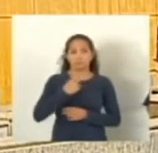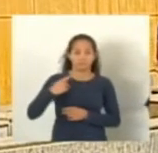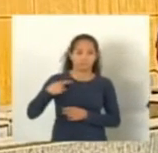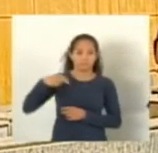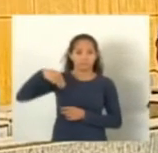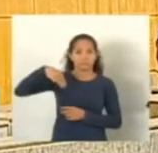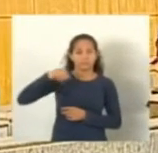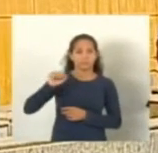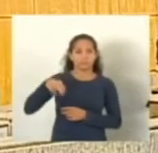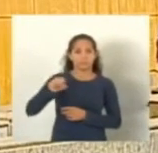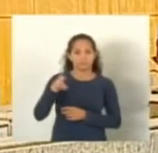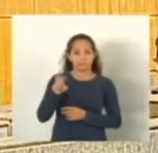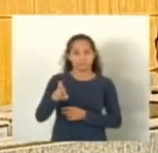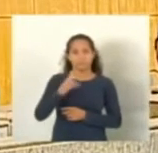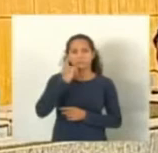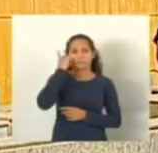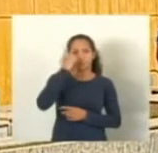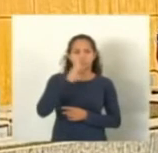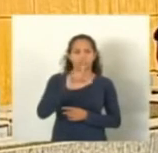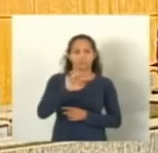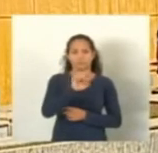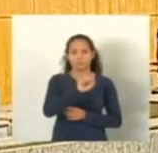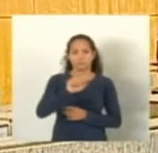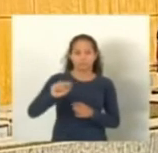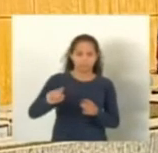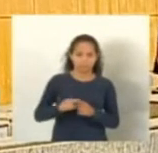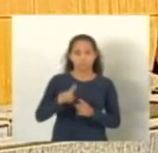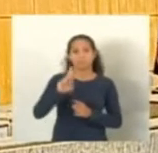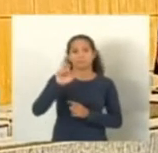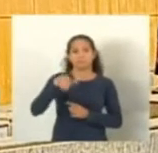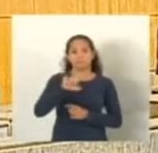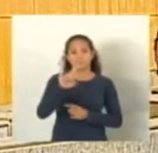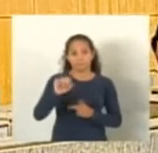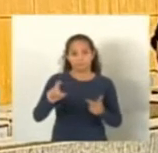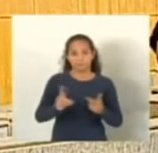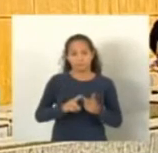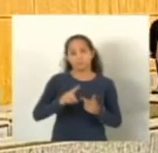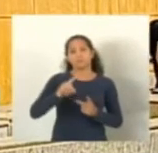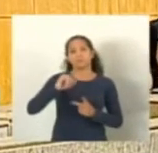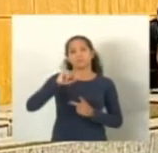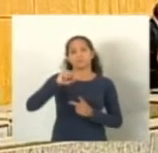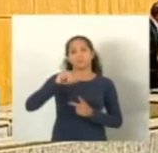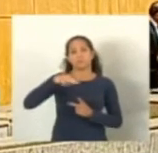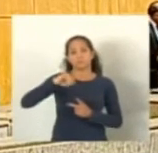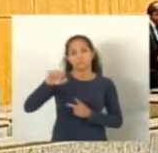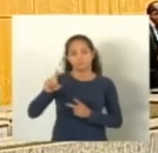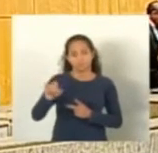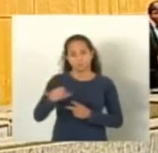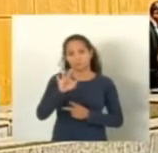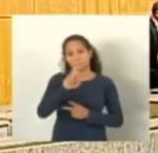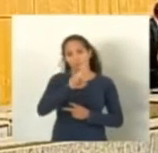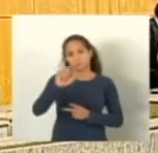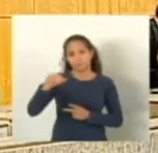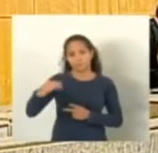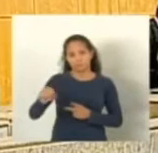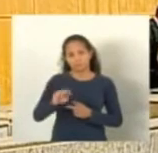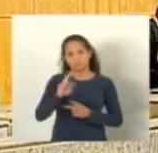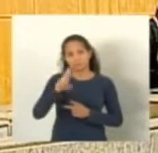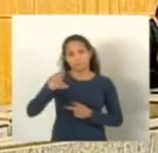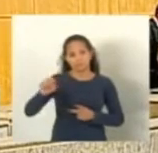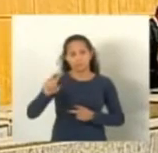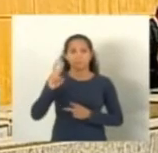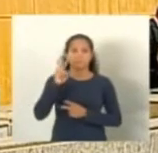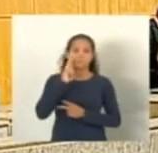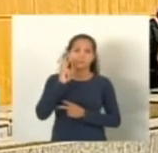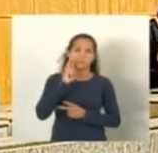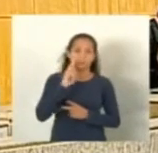Mansur. Deputado Raquel Lessa. Rizzo Vasconcelos. Sérgio Magésico. Teodorico Ferraz. Torino Marques. Ivandinho Leite.